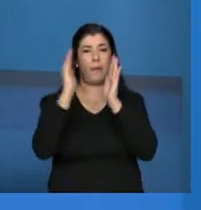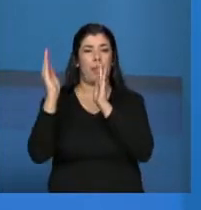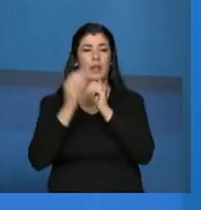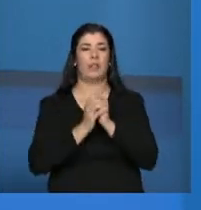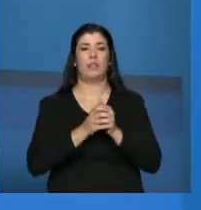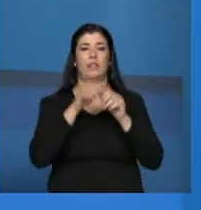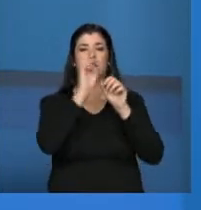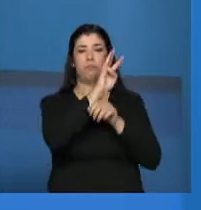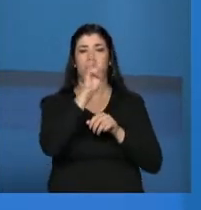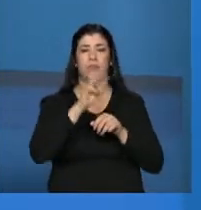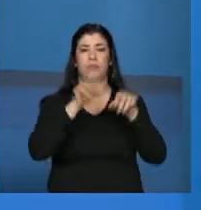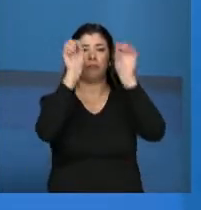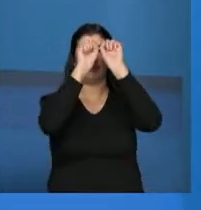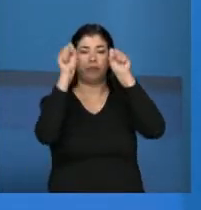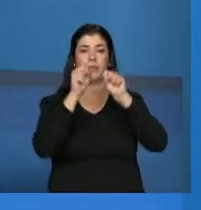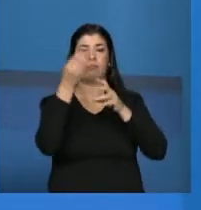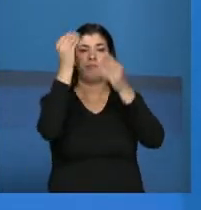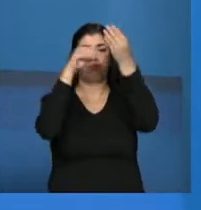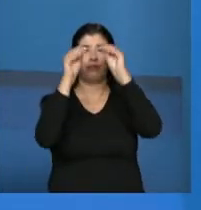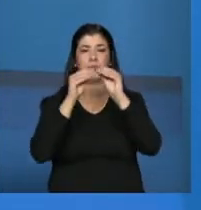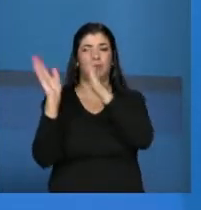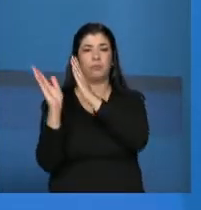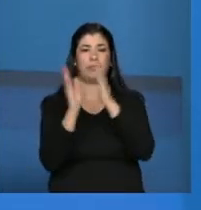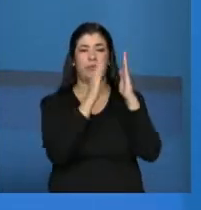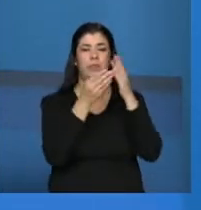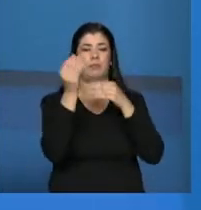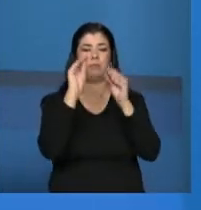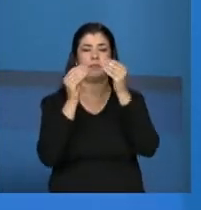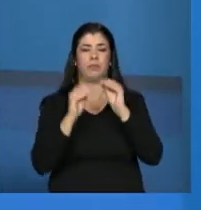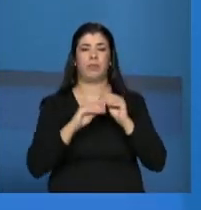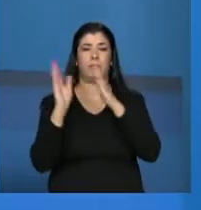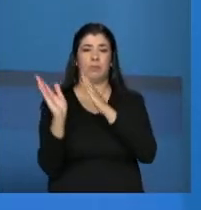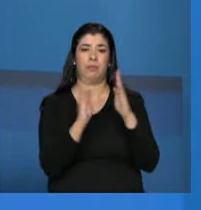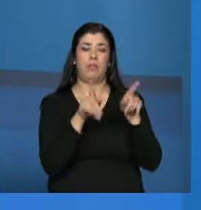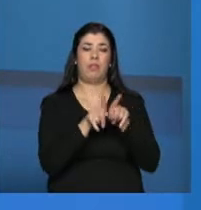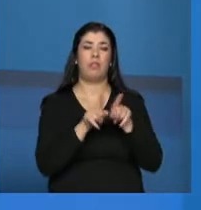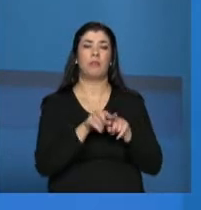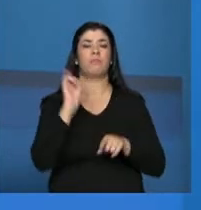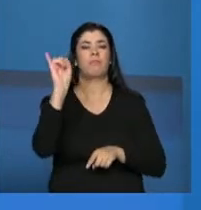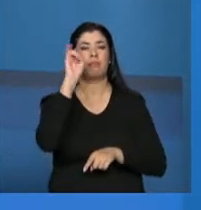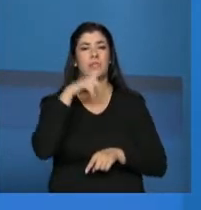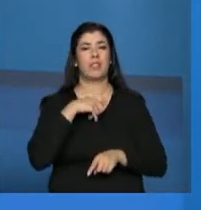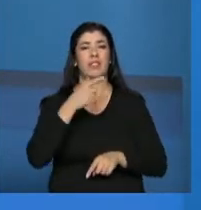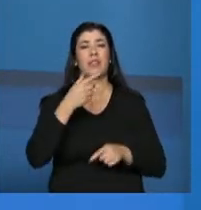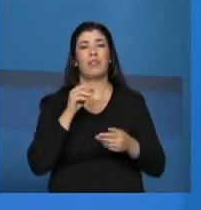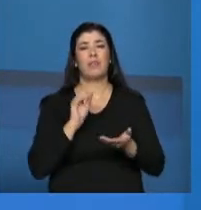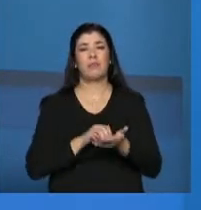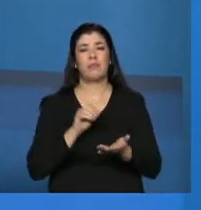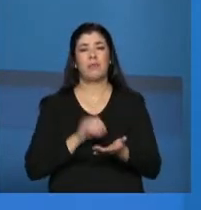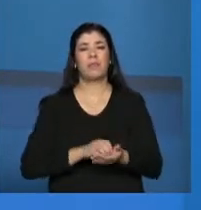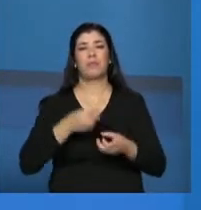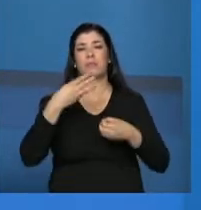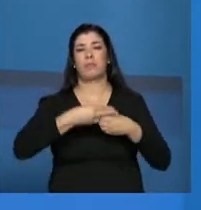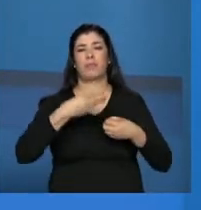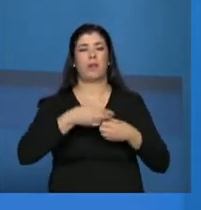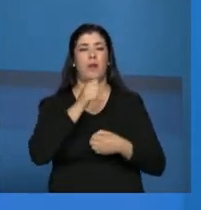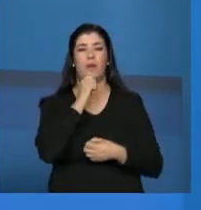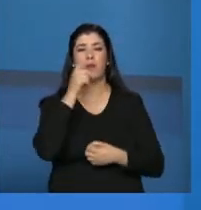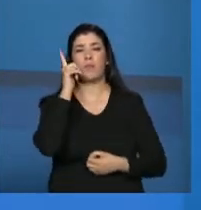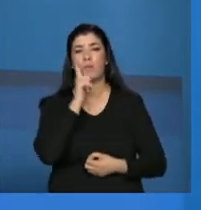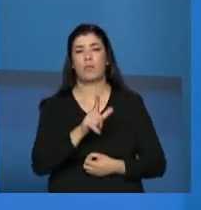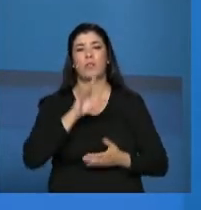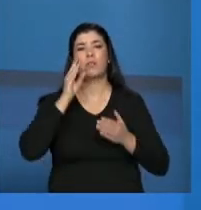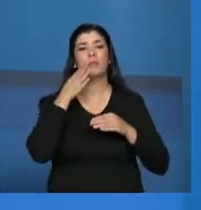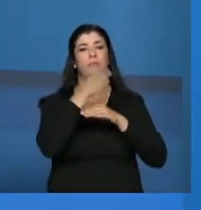processo de trabalho que implica, né? A gente ainda tem muitos municípios que não acessaram o cadastro ainda.